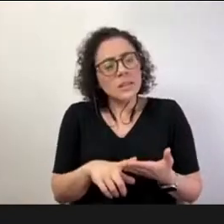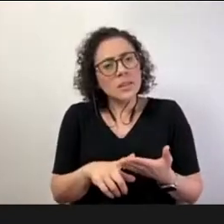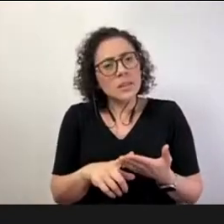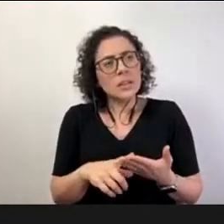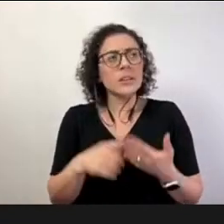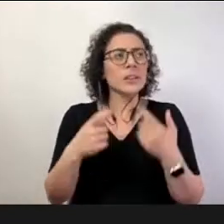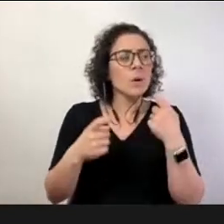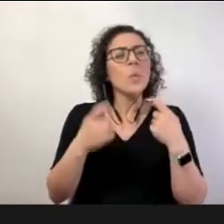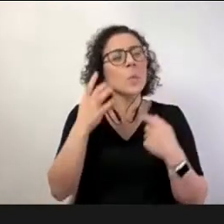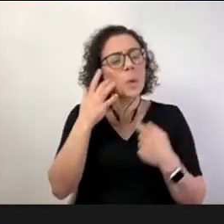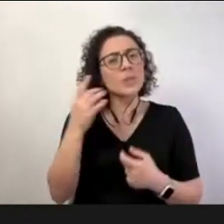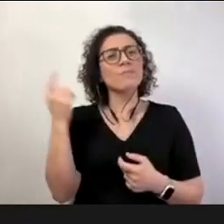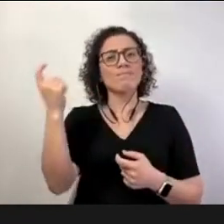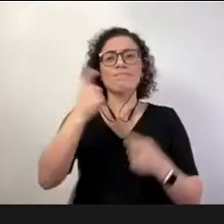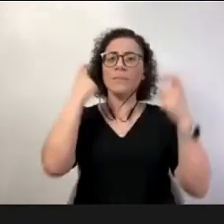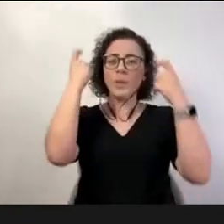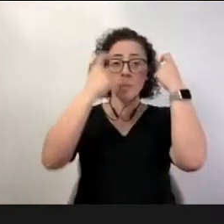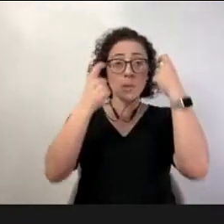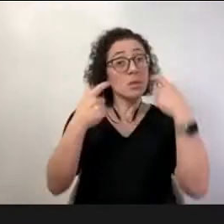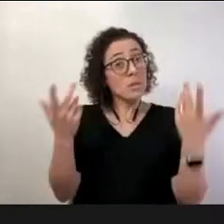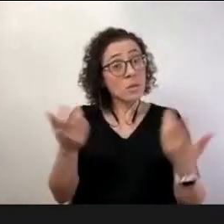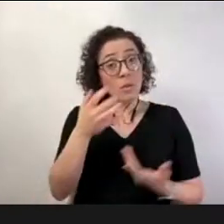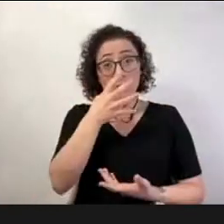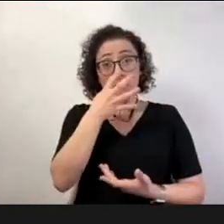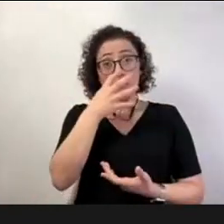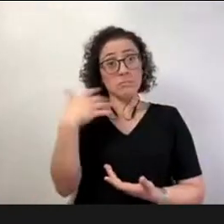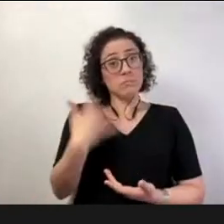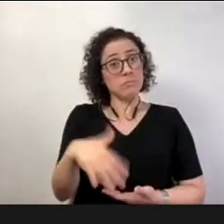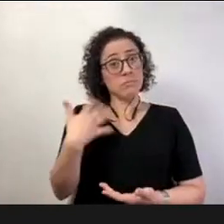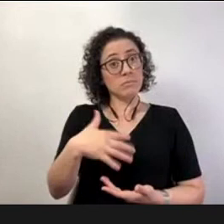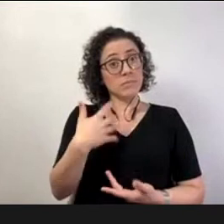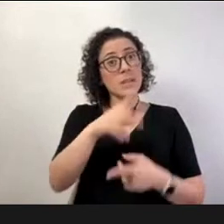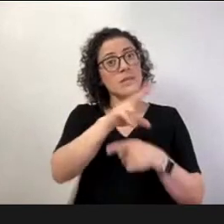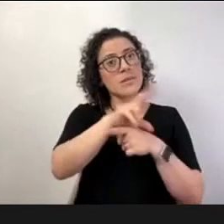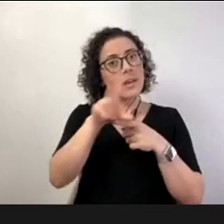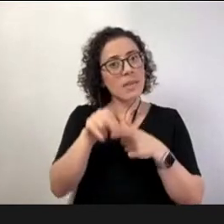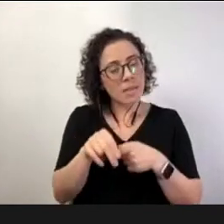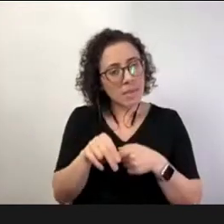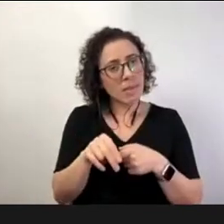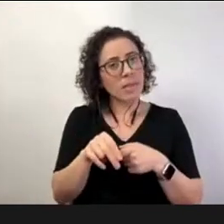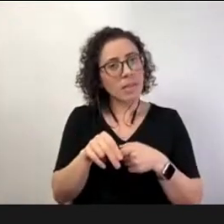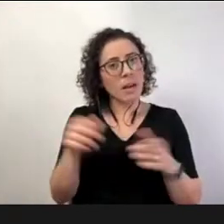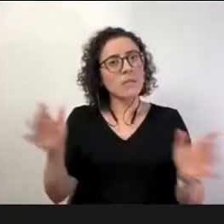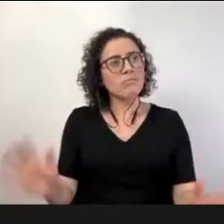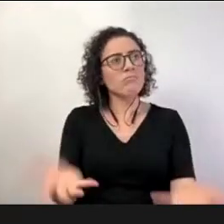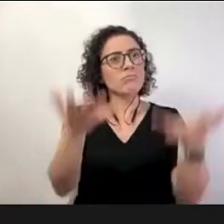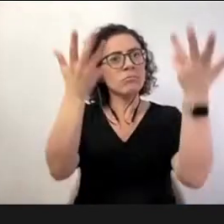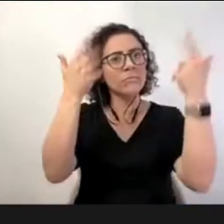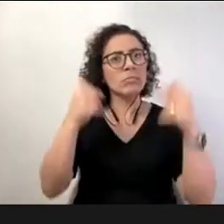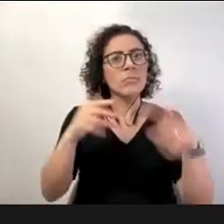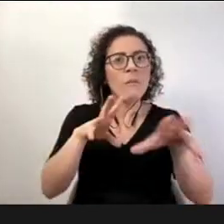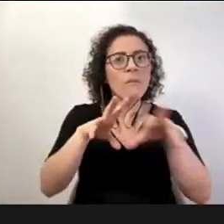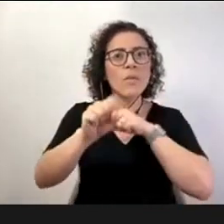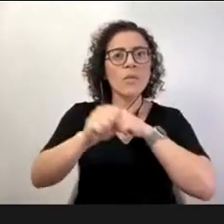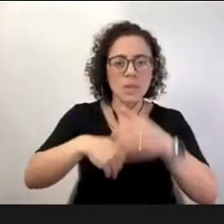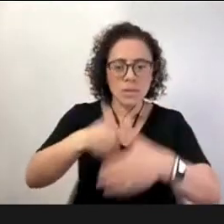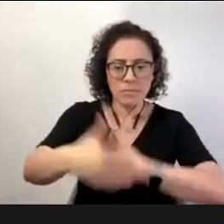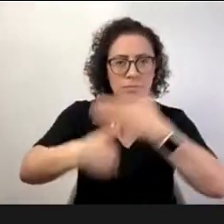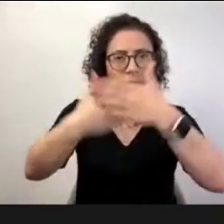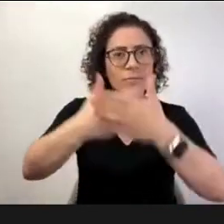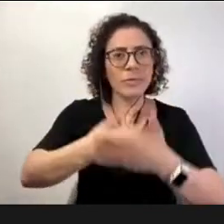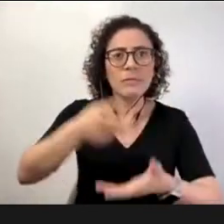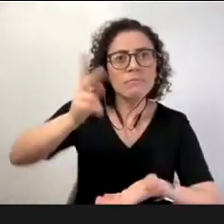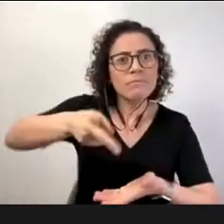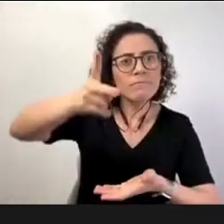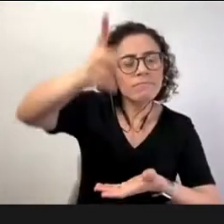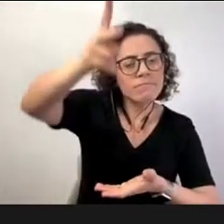eu vejo a formação que o SENAC está a fazer a formação contínua nós chamamos contínua ou em serviço de professores no Brasil chama